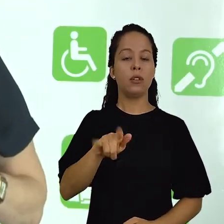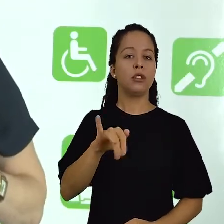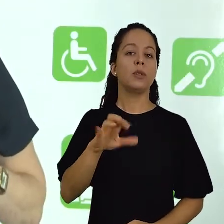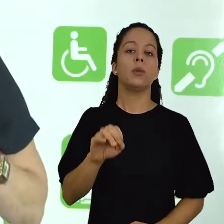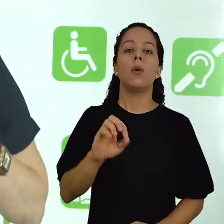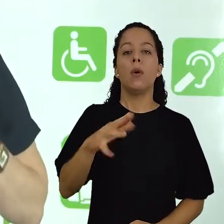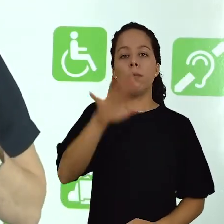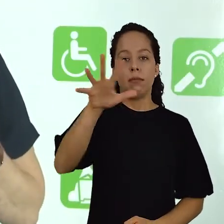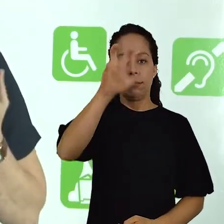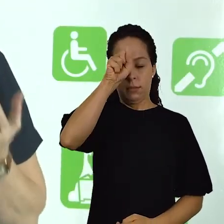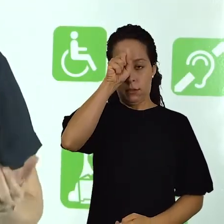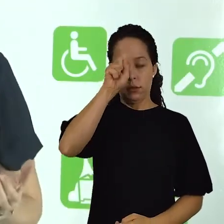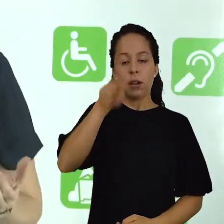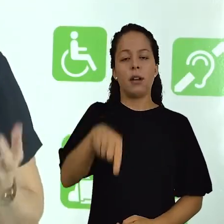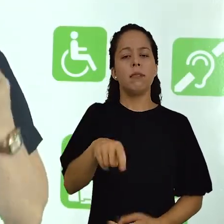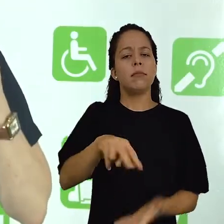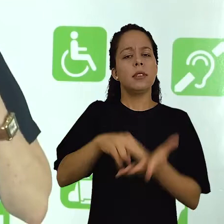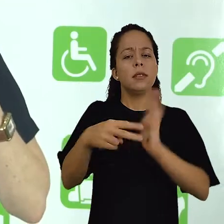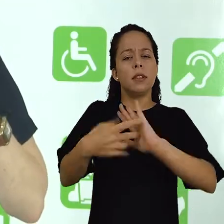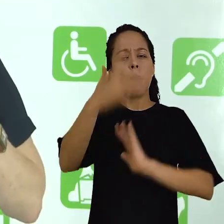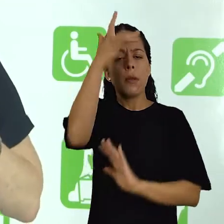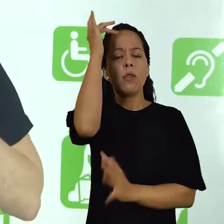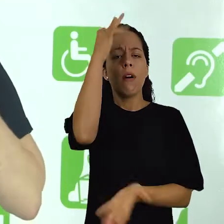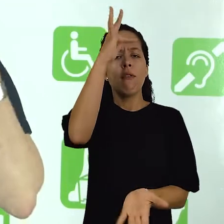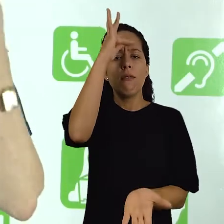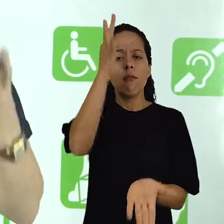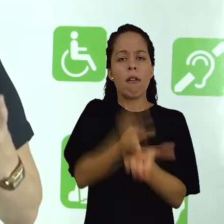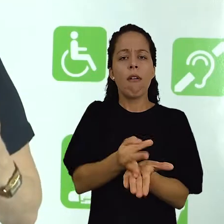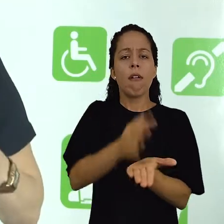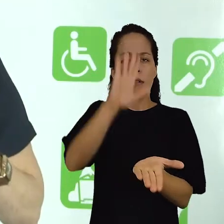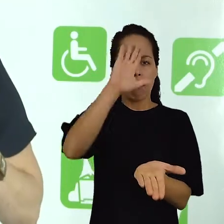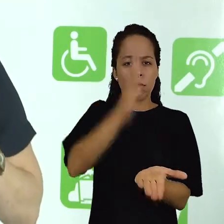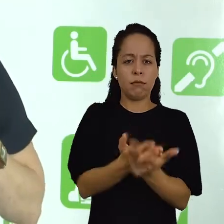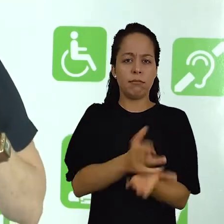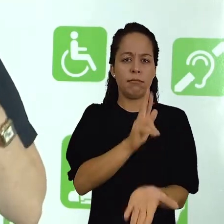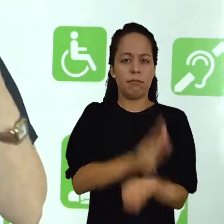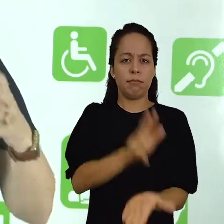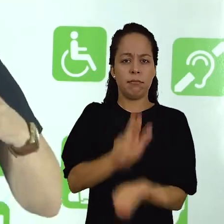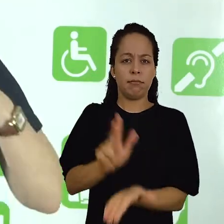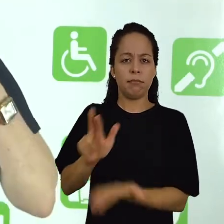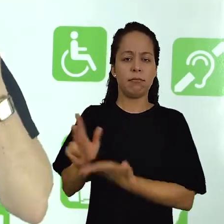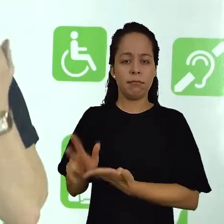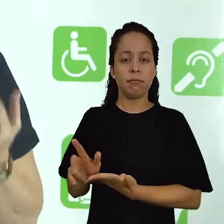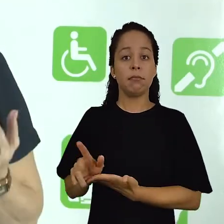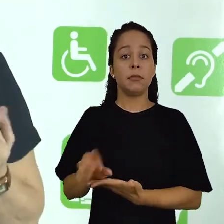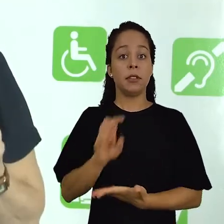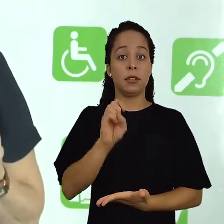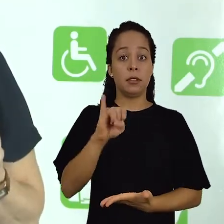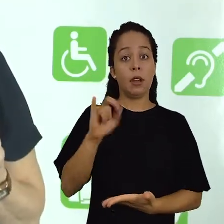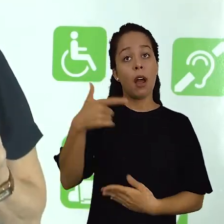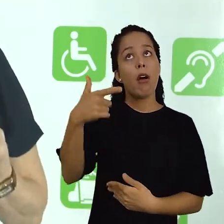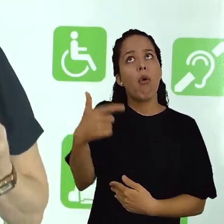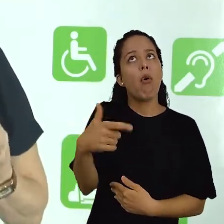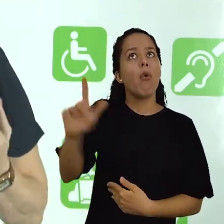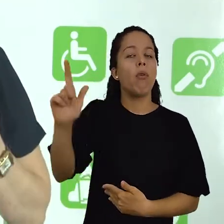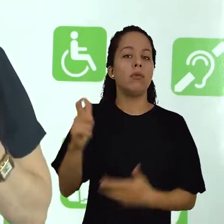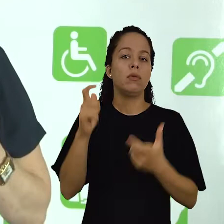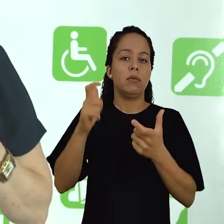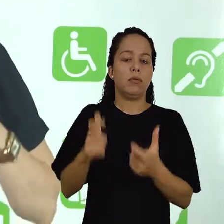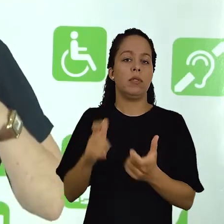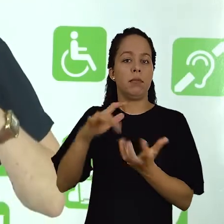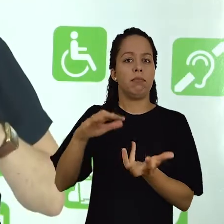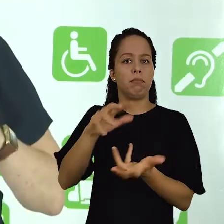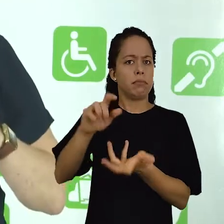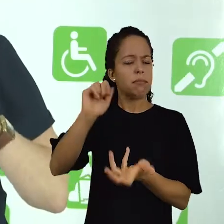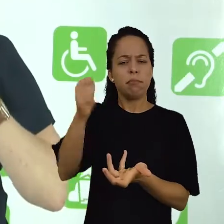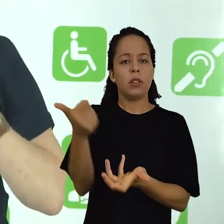é obtido por meio da fé humana, na existência de muitas divindades, de seres sobrenaturais. E também